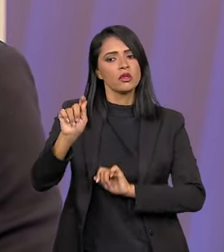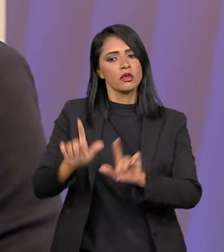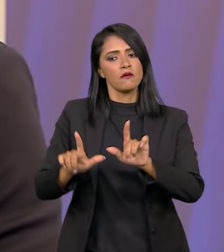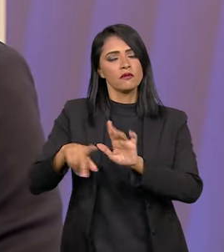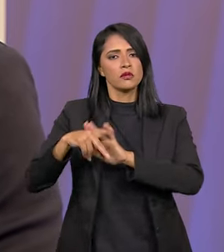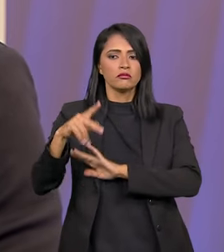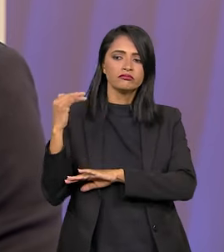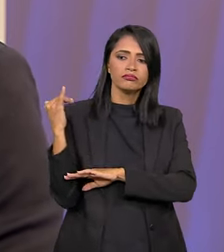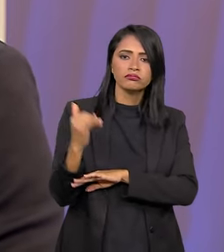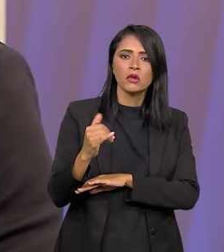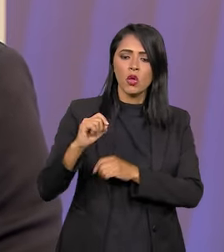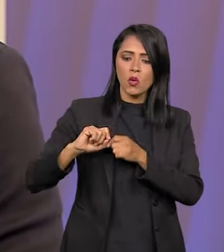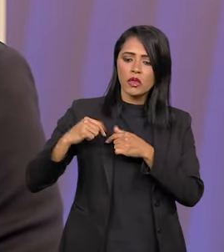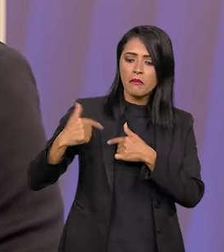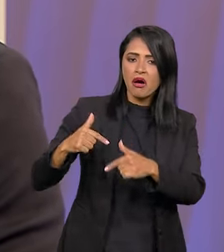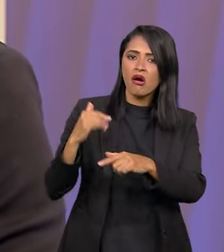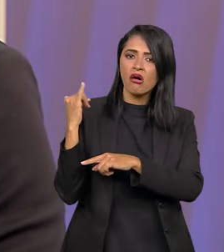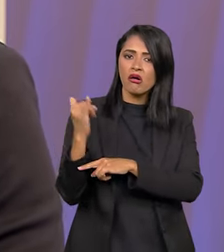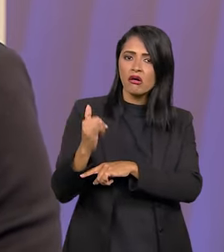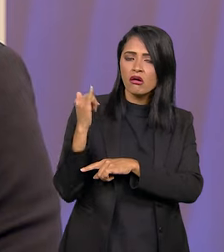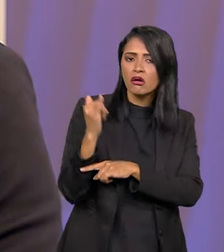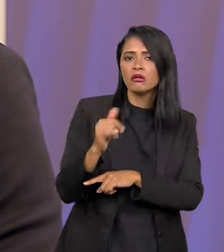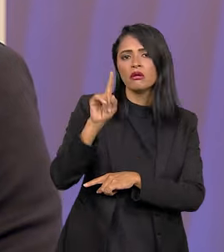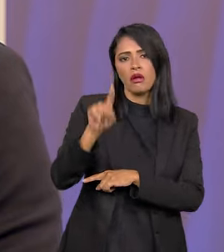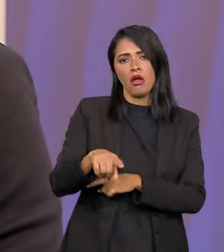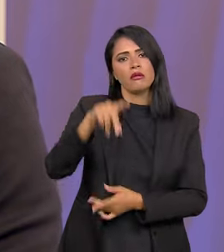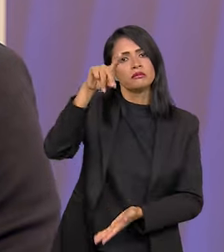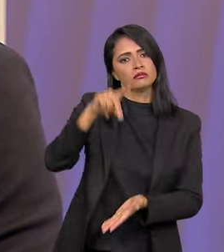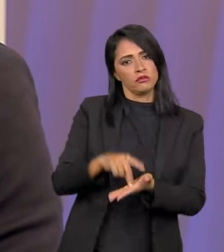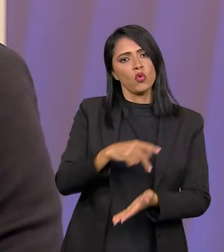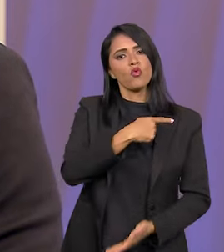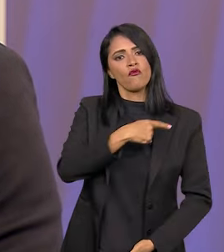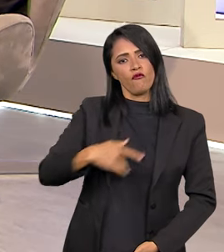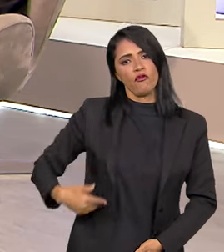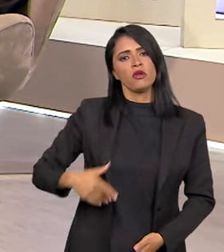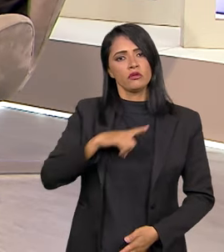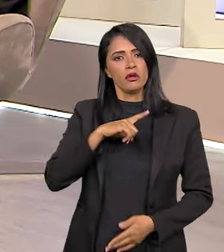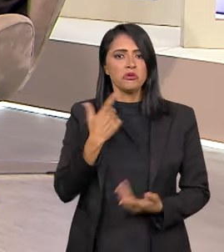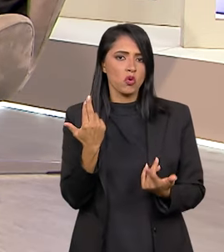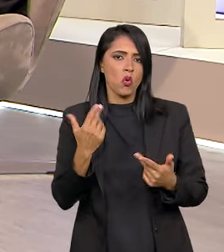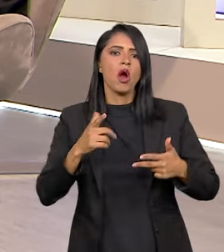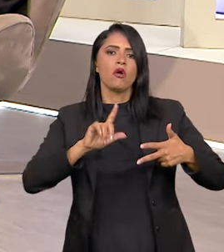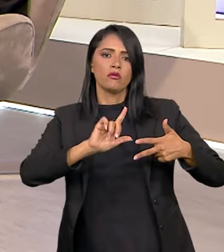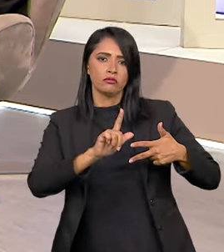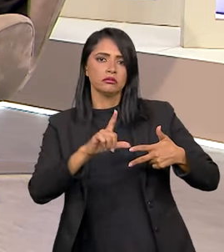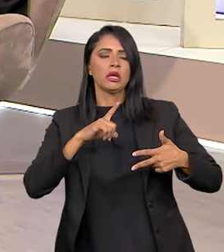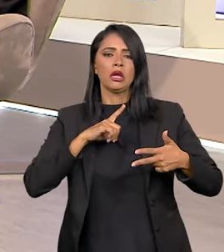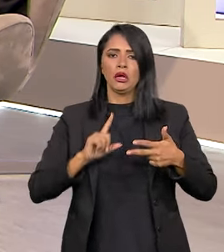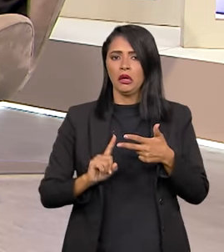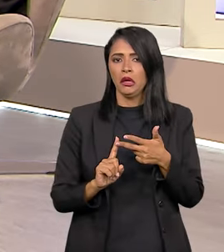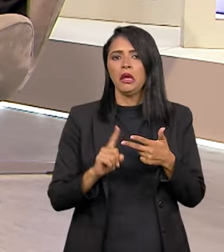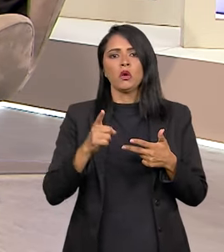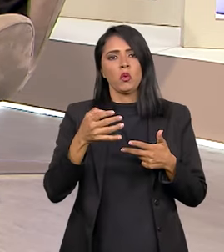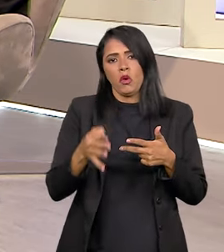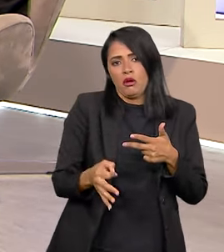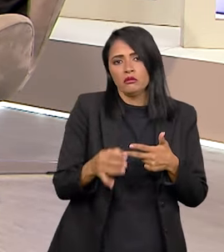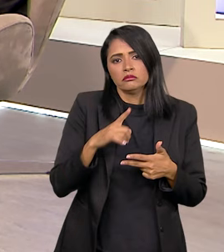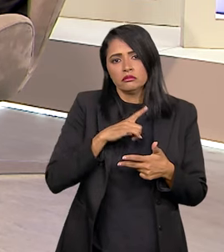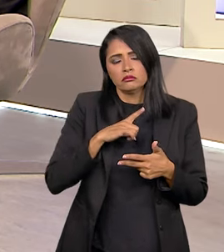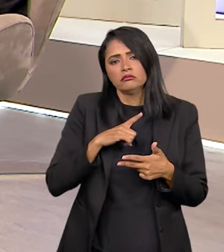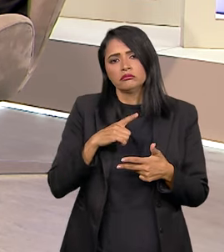de ter um canal que promova as suas ações. legítimo que o governo esteja, assim como o judiciário tem, assim como